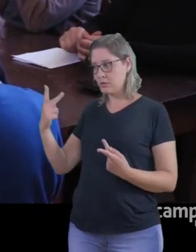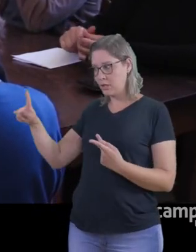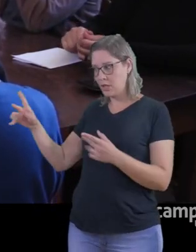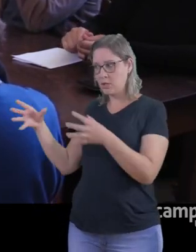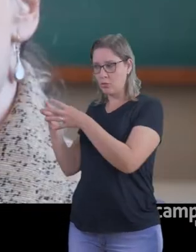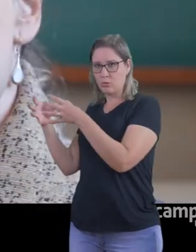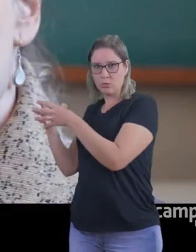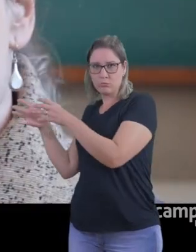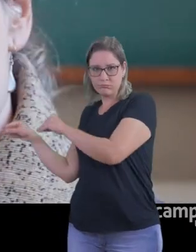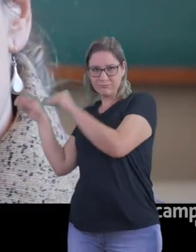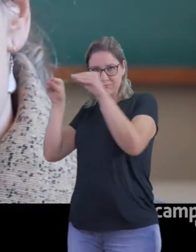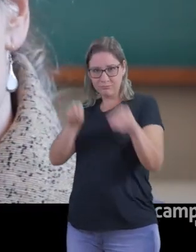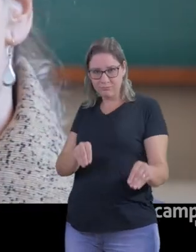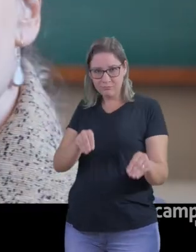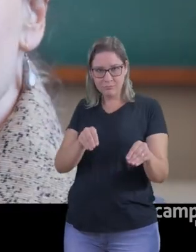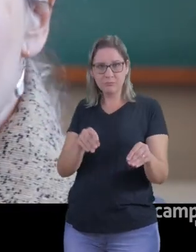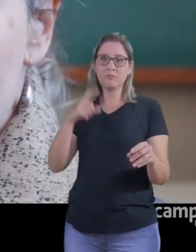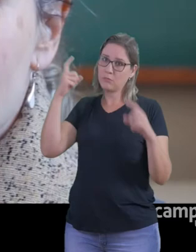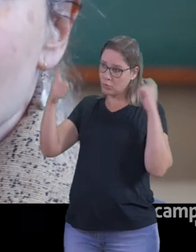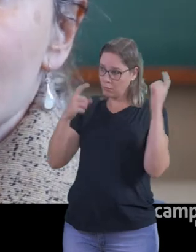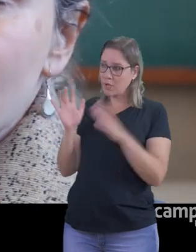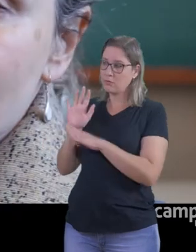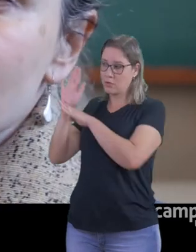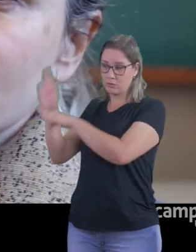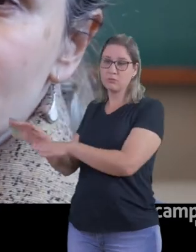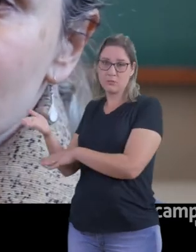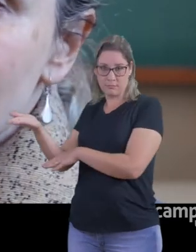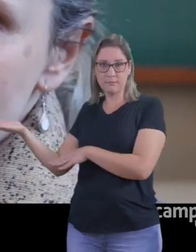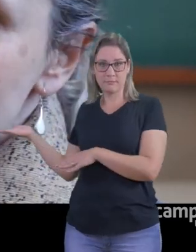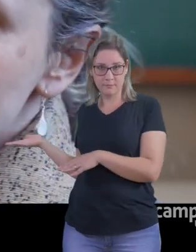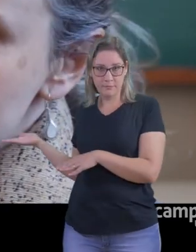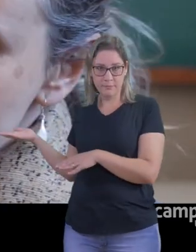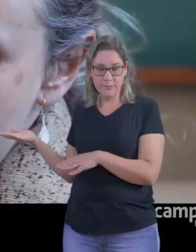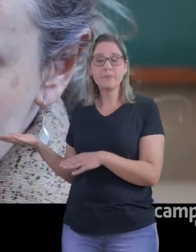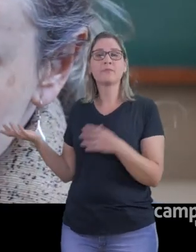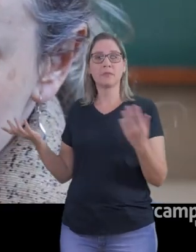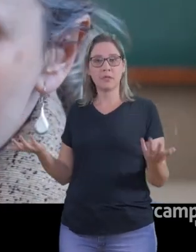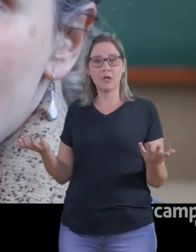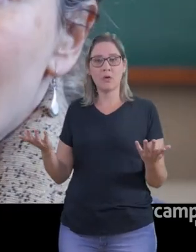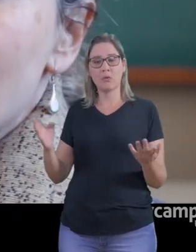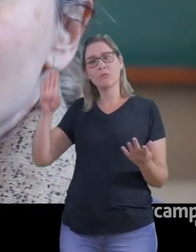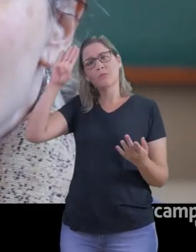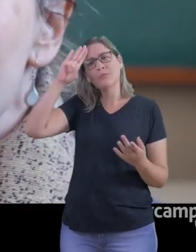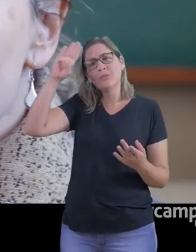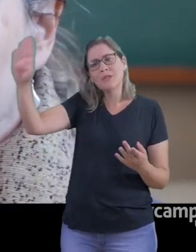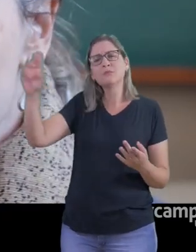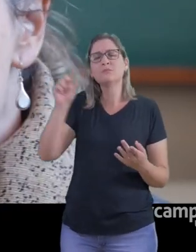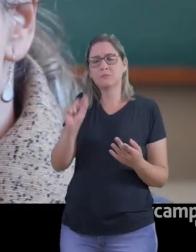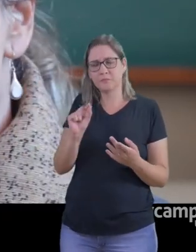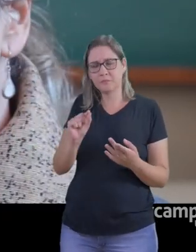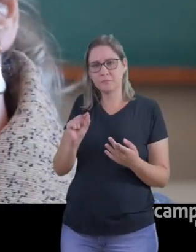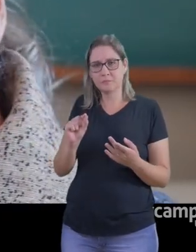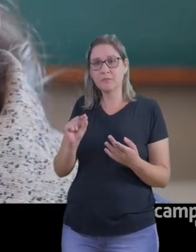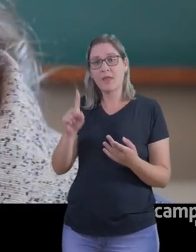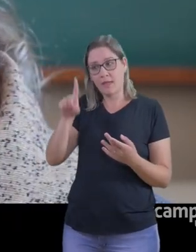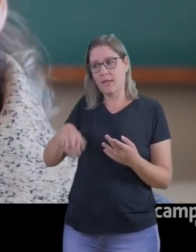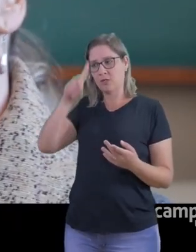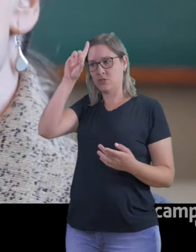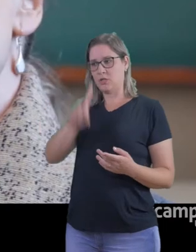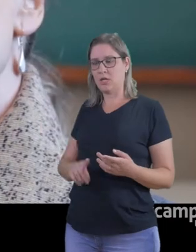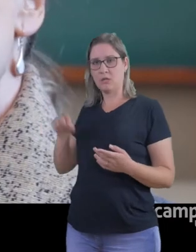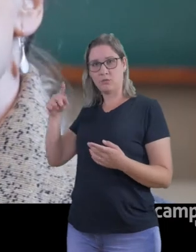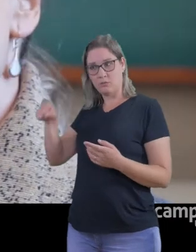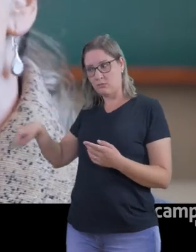atualidade, que é a proteção e promoção de direitos humanos de imigrantes e refugiados. Ele tem como fundamento teórico